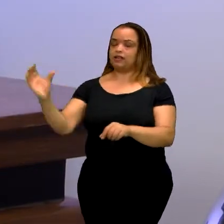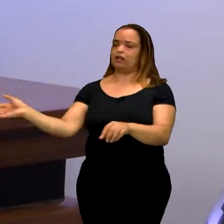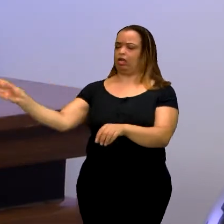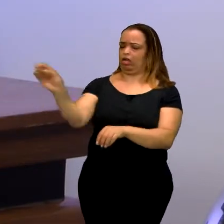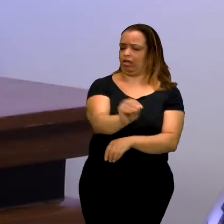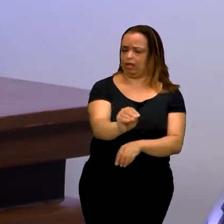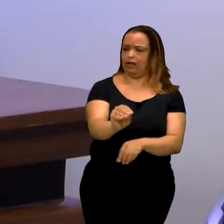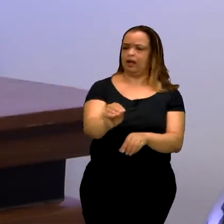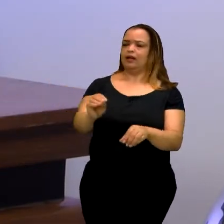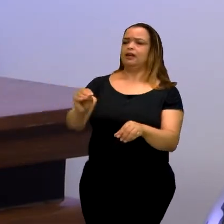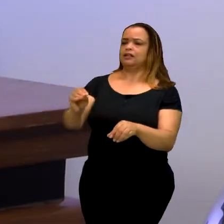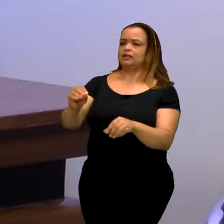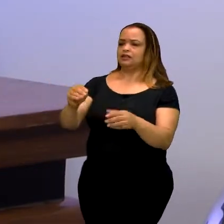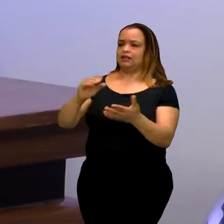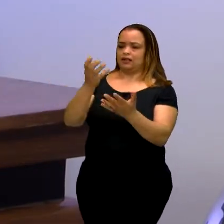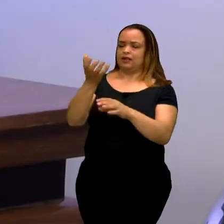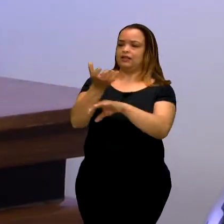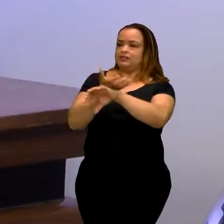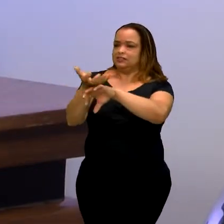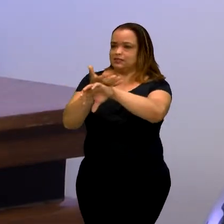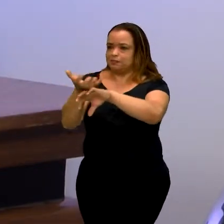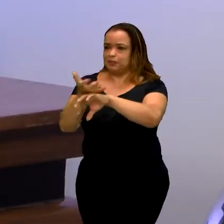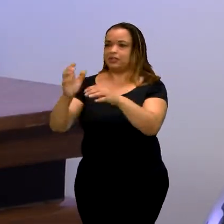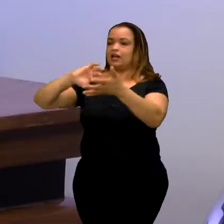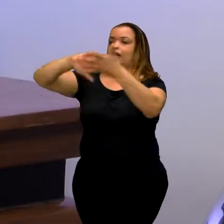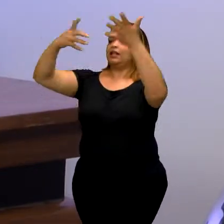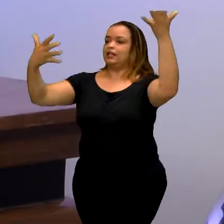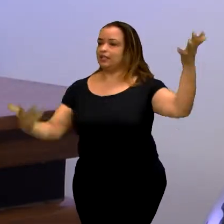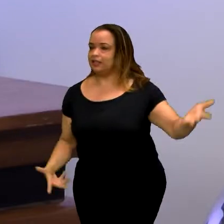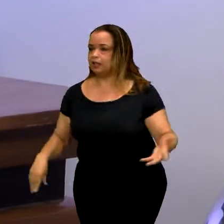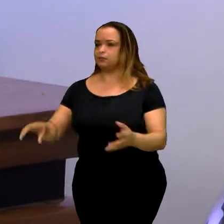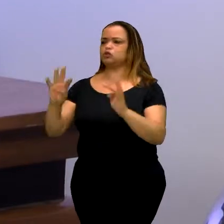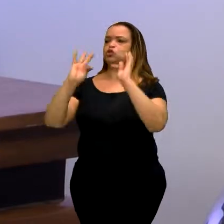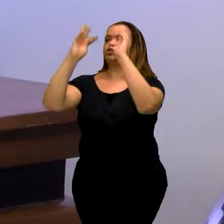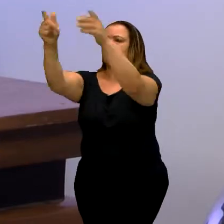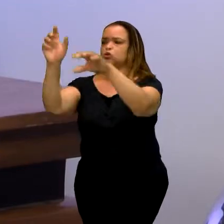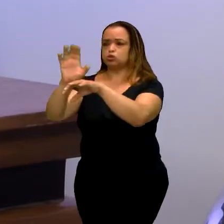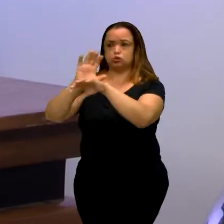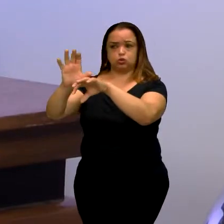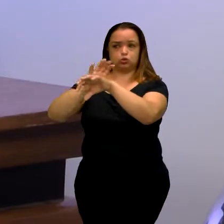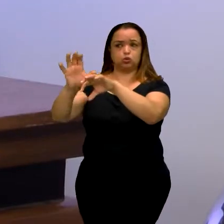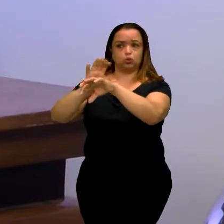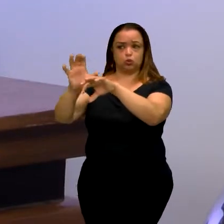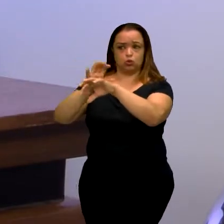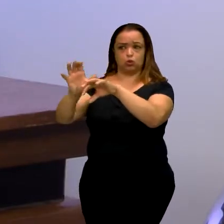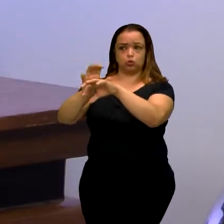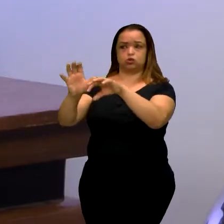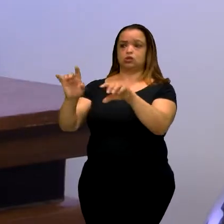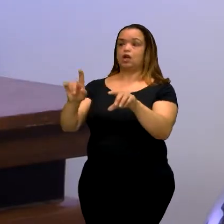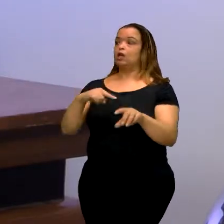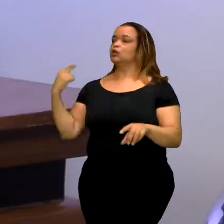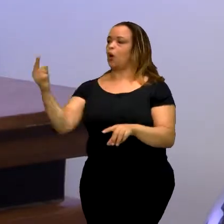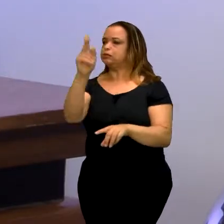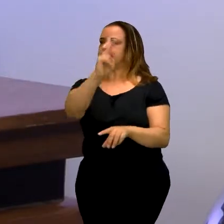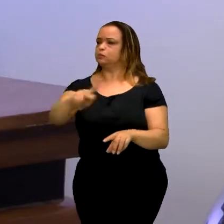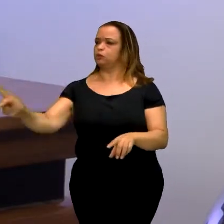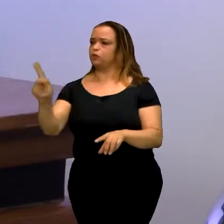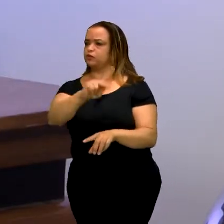a língua brasileira de sinais, a Libras, em todos os cursos de licenciatura. Para que nós, professores,